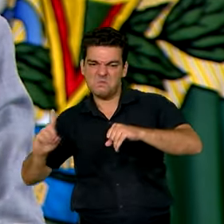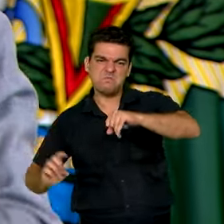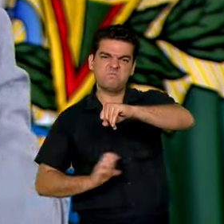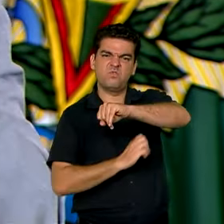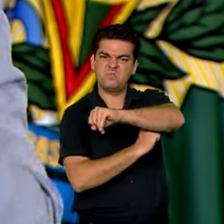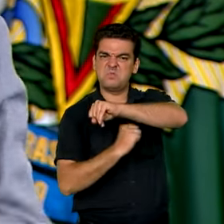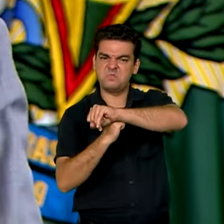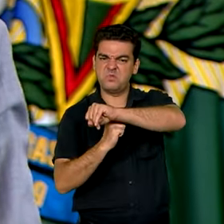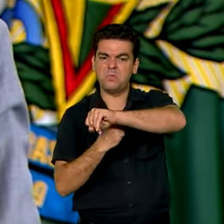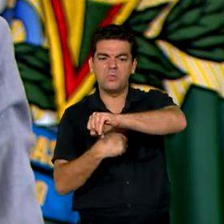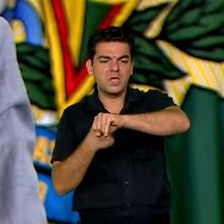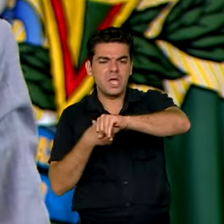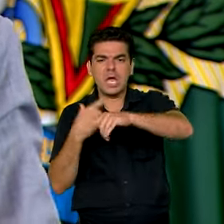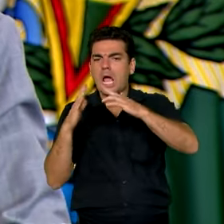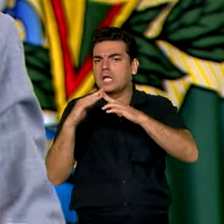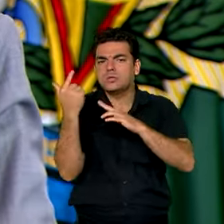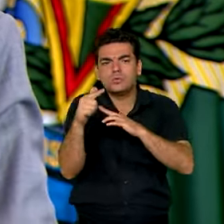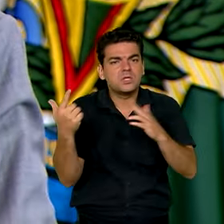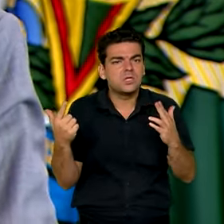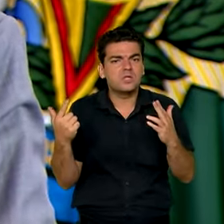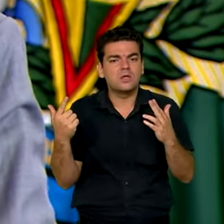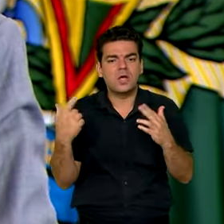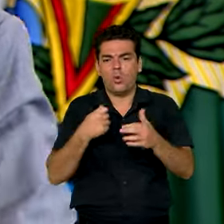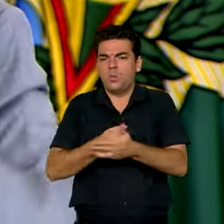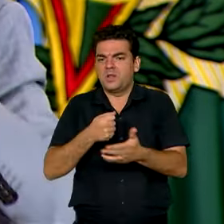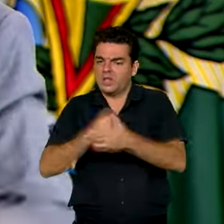porque não tem um pedacinho de teto para se abrigar.